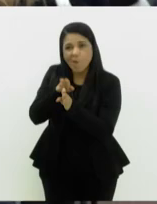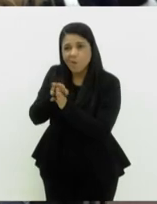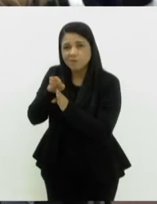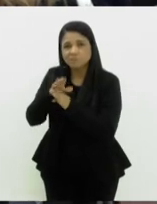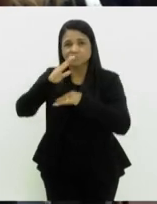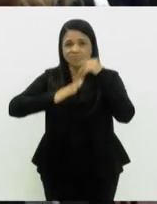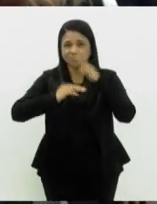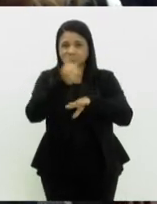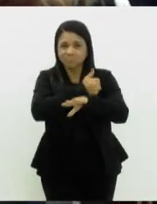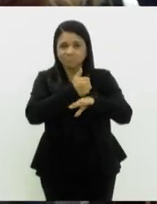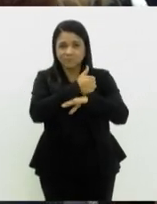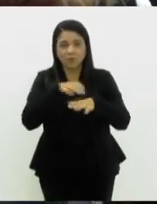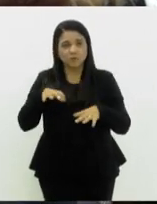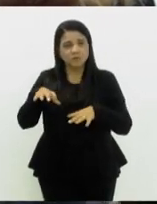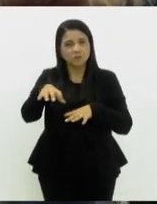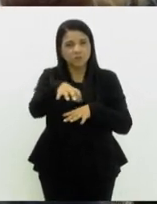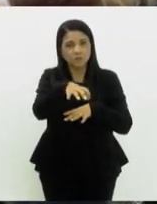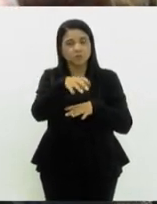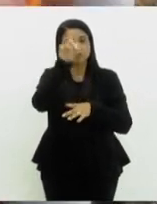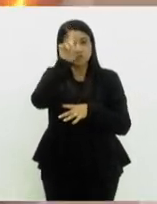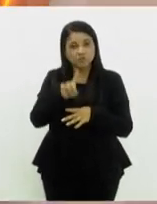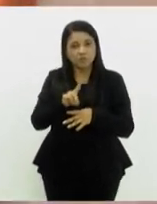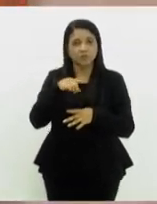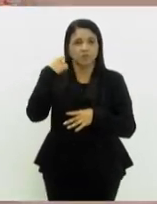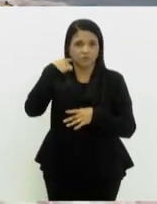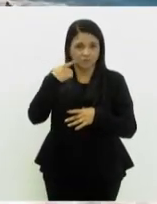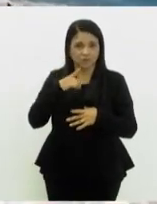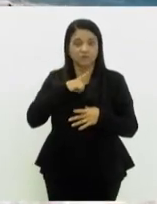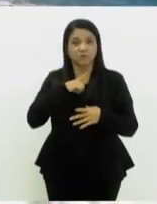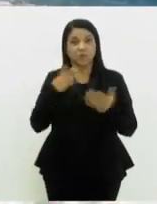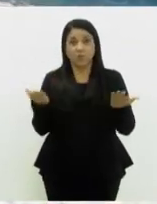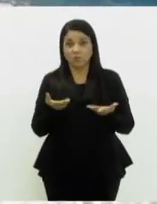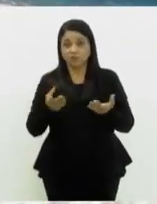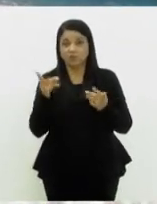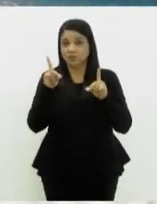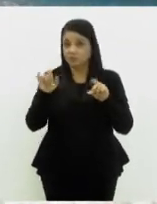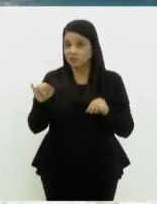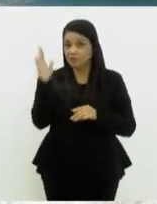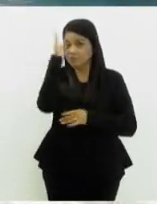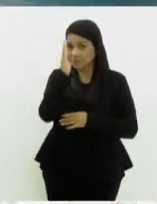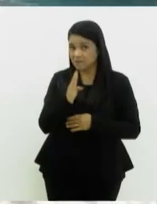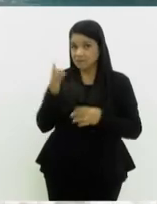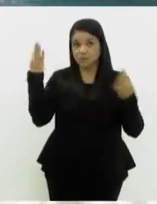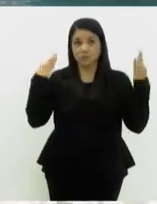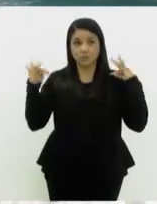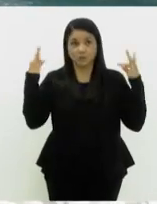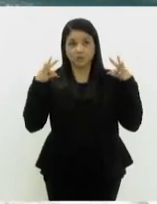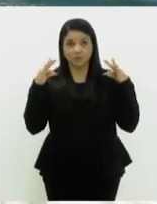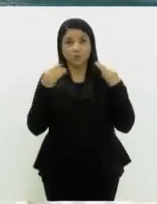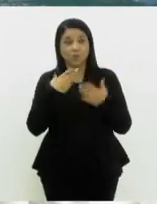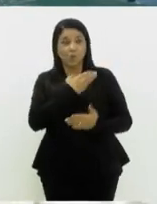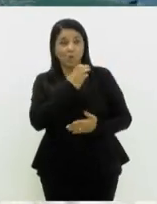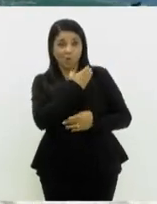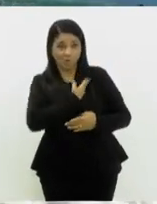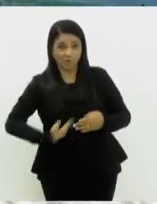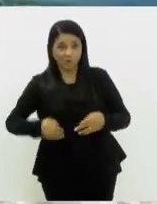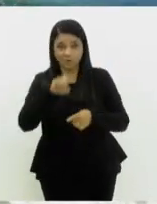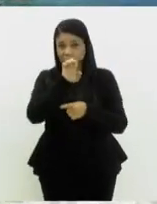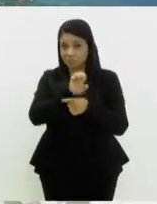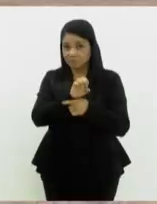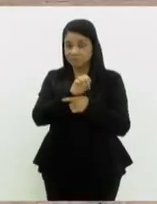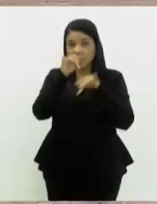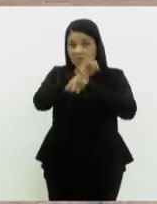profissionais do setor sobre os seus direitos. Hoje é o Dia Nacional do Turismo e o Governo do Estado investe na